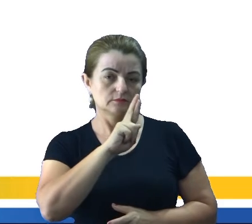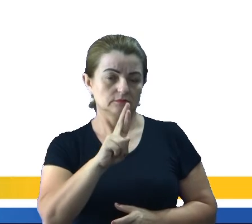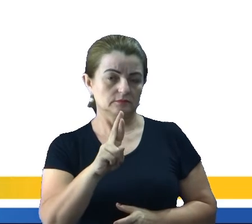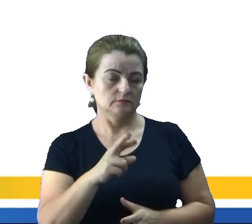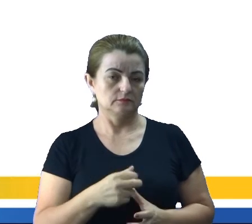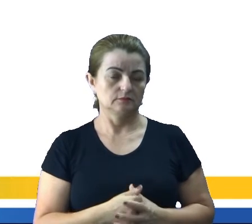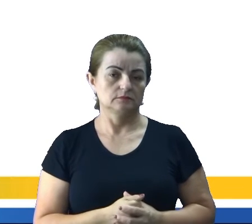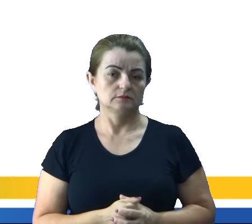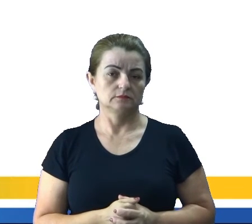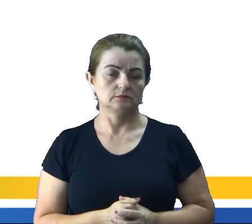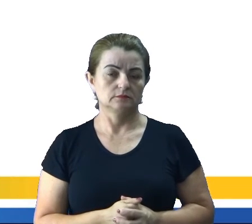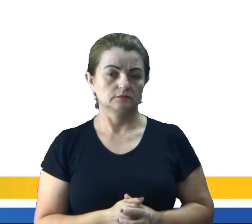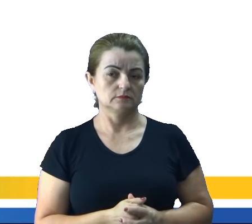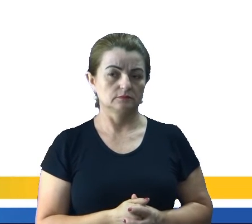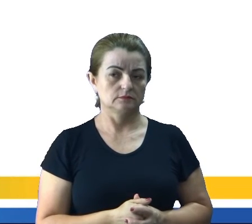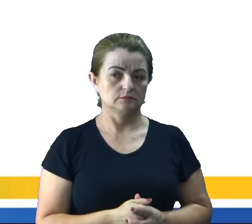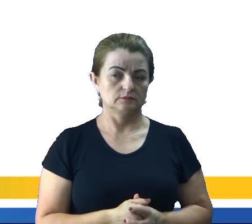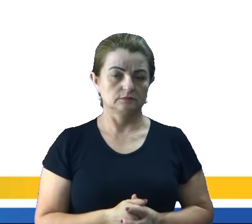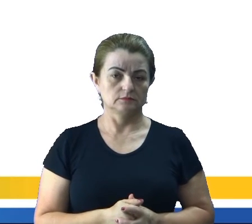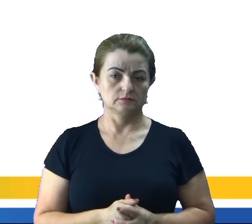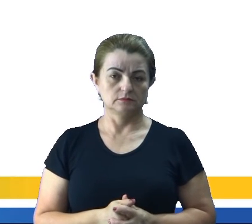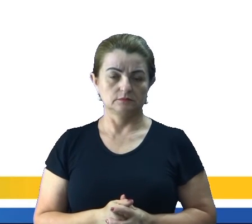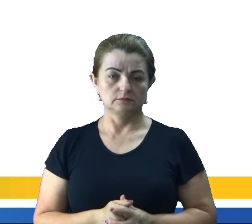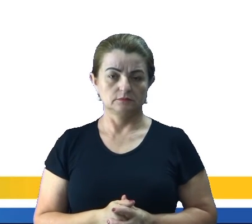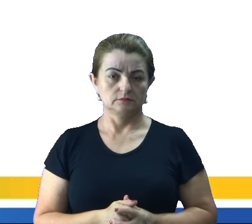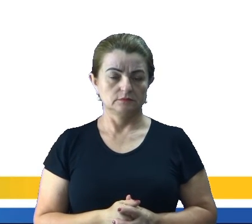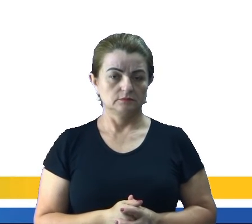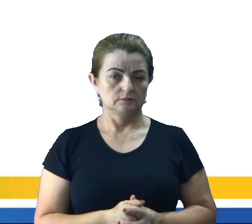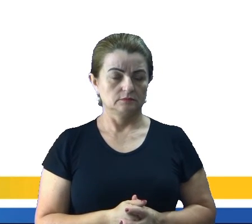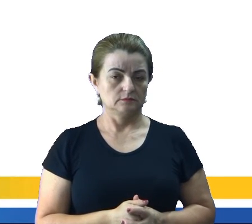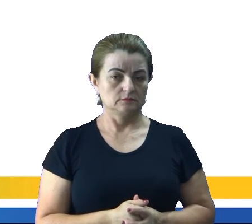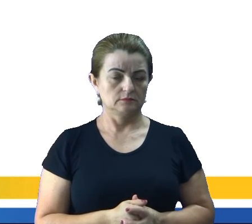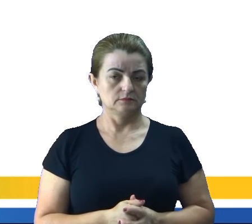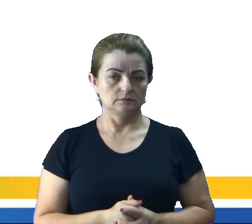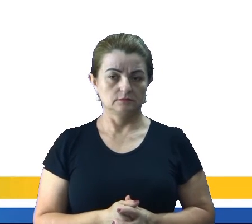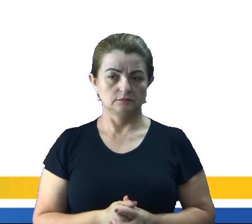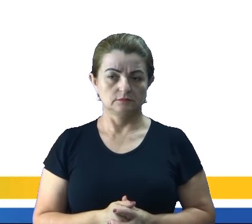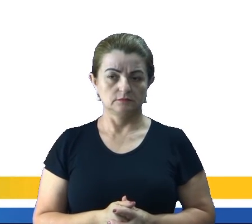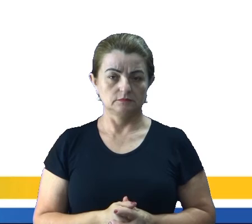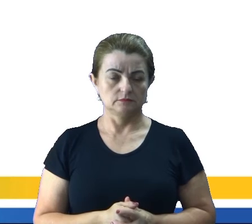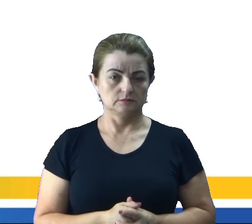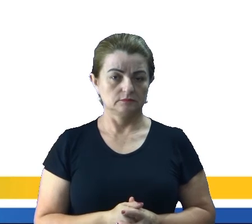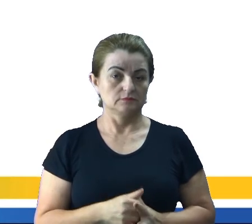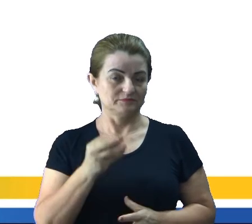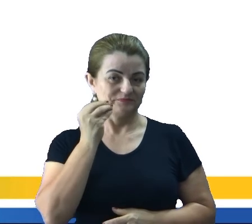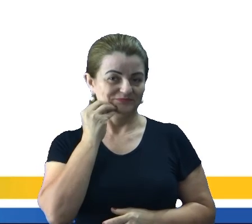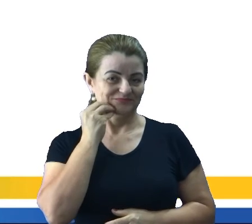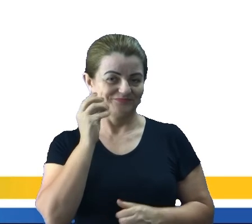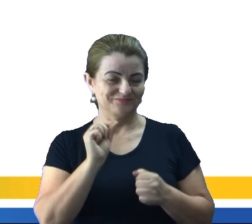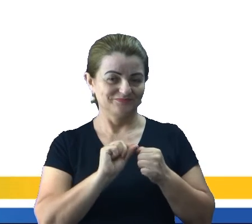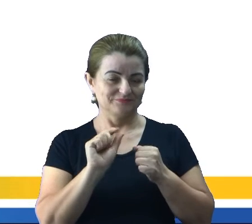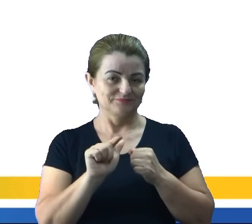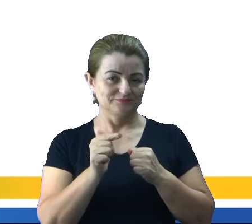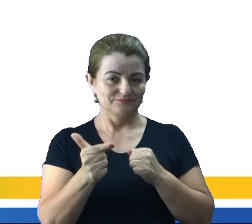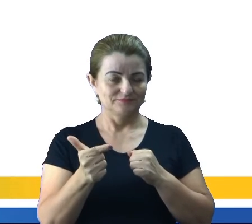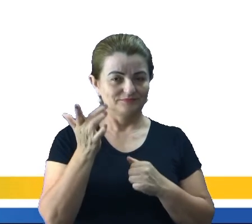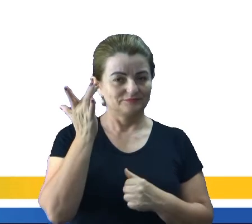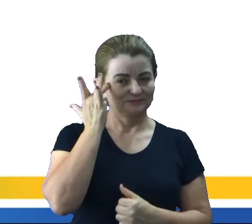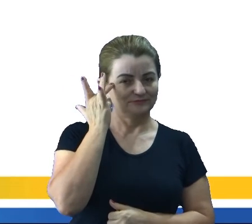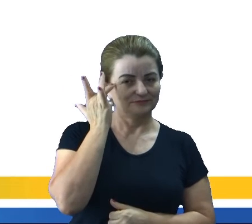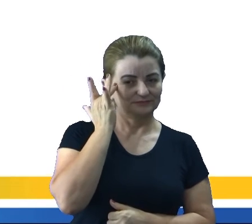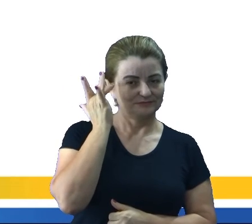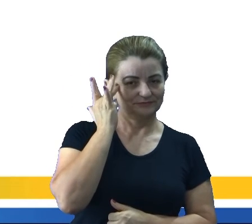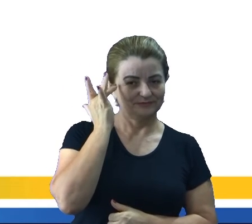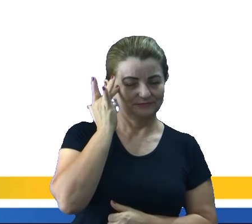I'm guessing I will shoot out my ears Don't you want to see? E aí ele tenta fazer outra coisa Né Eu acho que eu